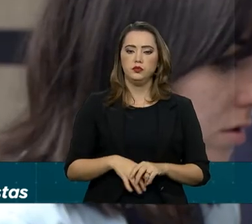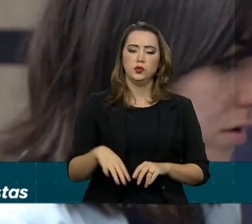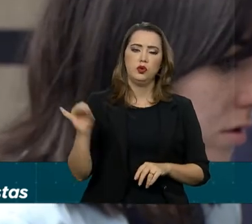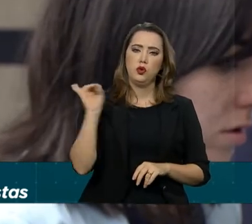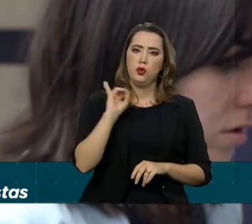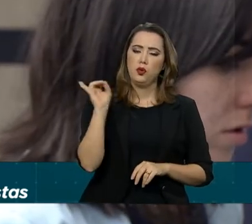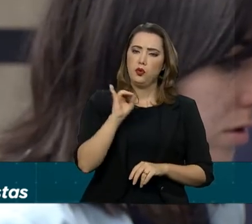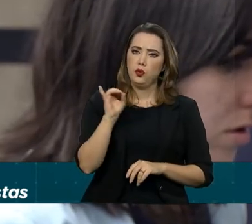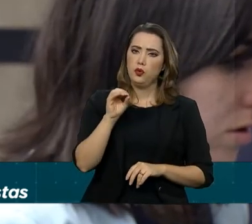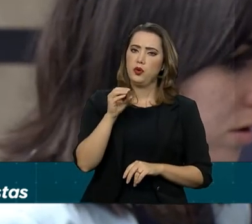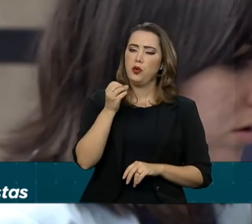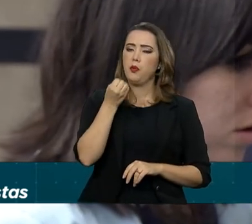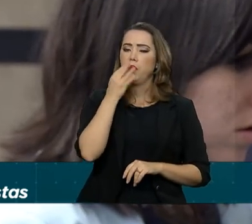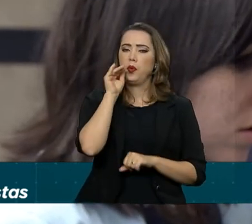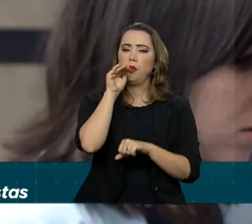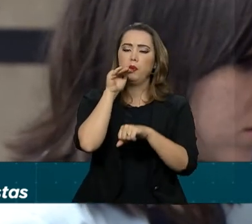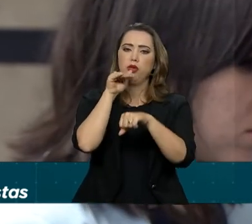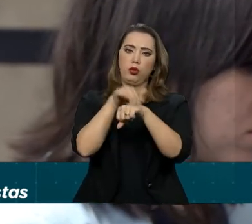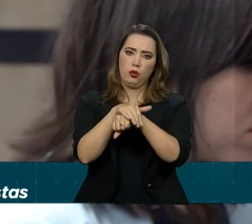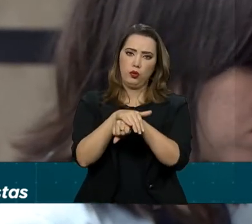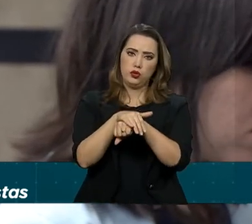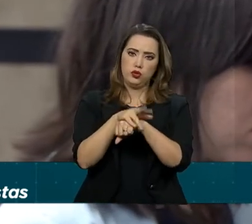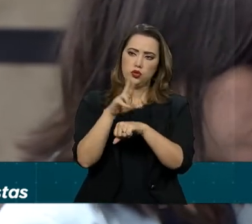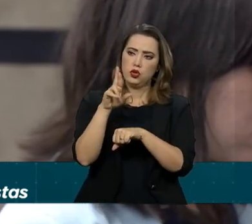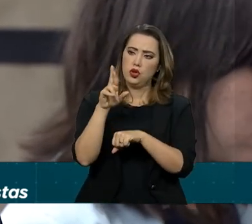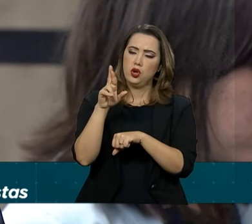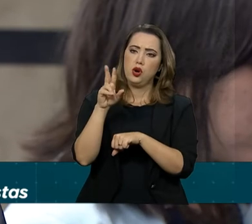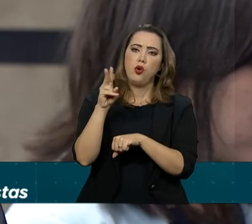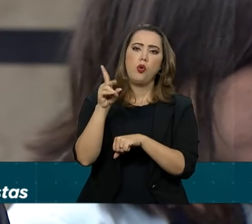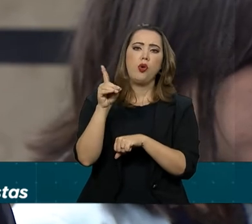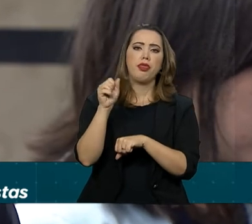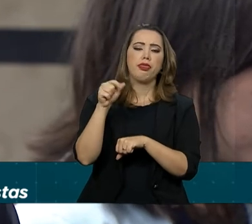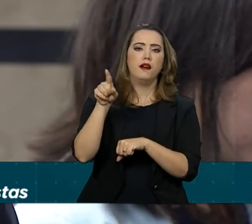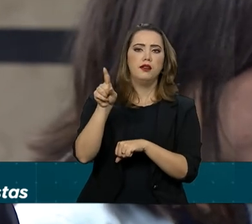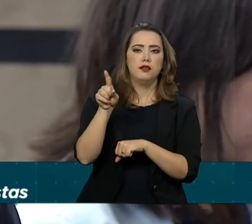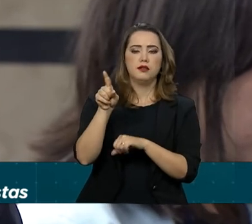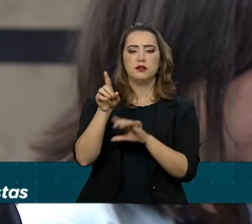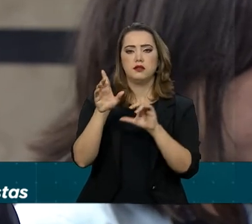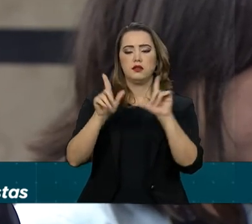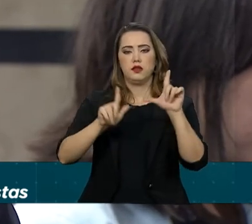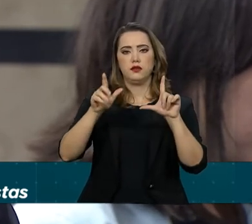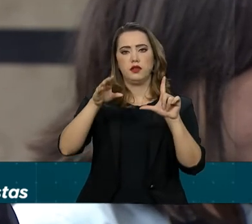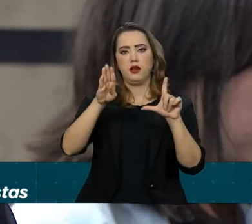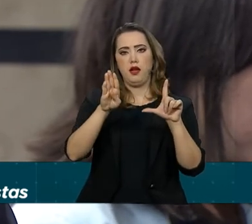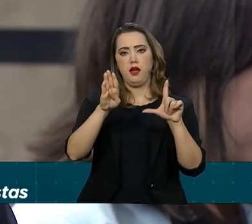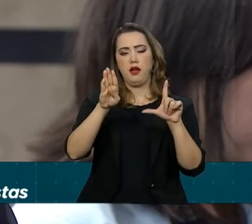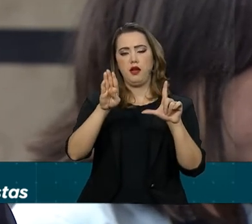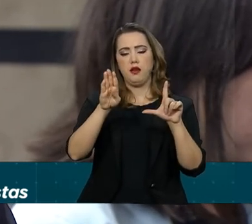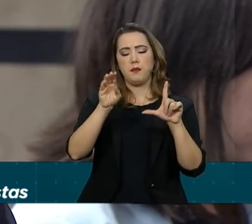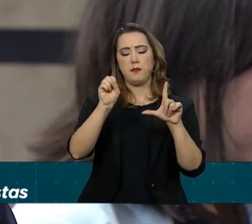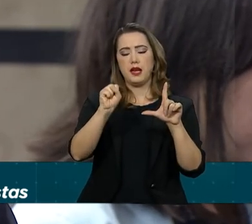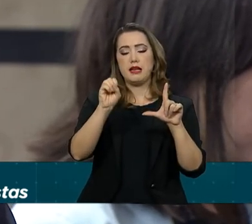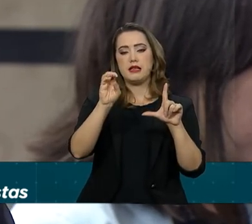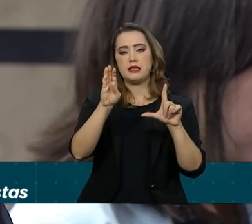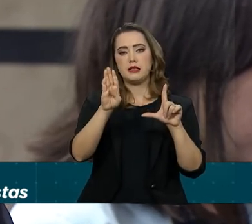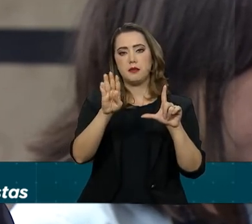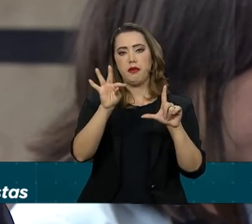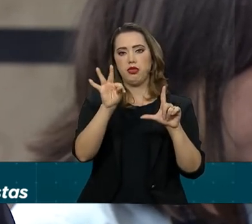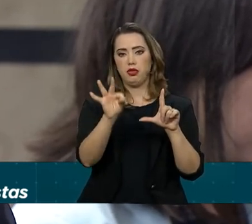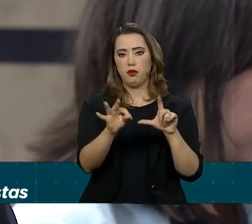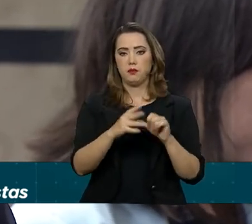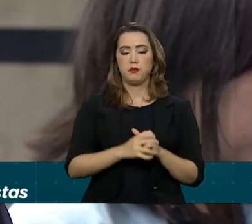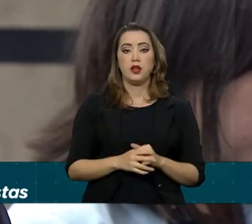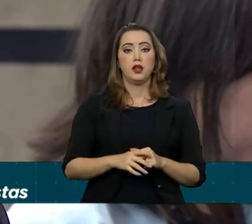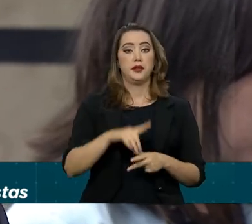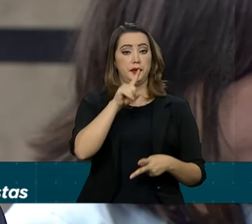noite. Rudá Moreira, do SBT. Tudo bom, Rudá. Tudo bem. Porta-voz, eu tenho até uma outra pergunta, mas eu vou incluir uma antes para